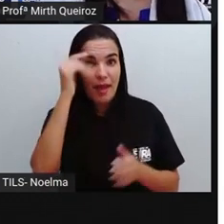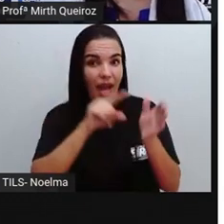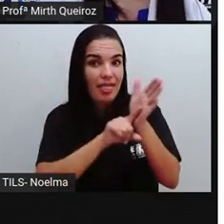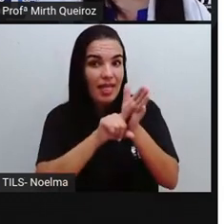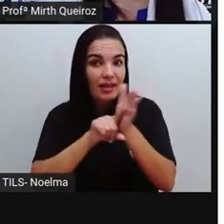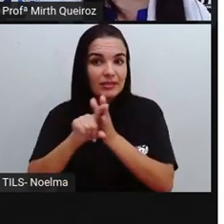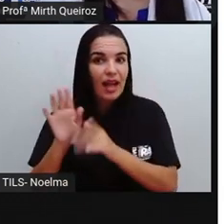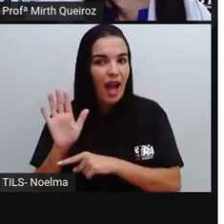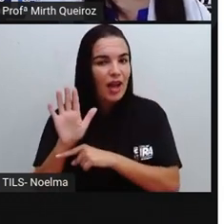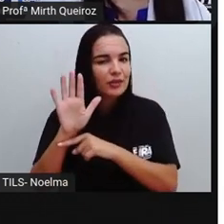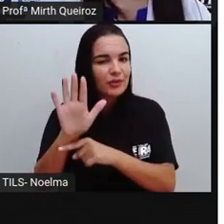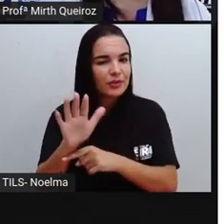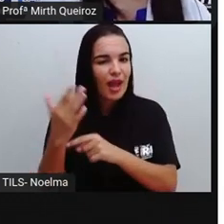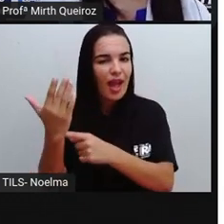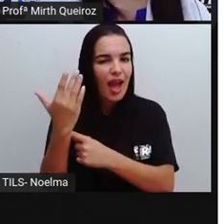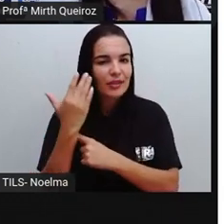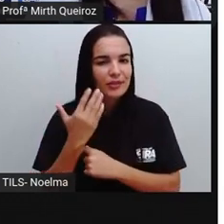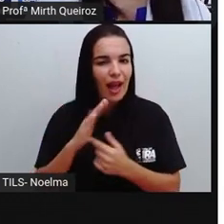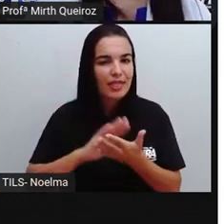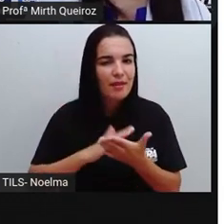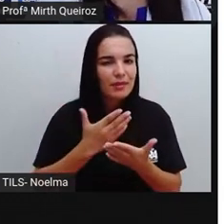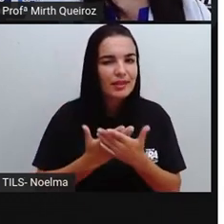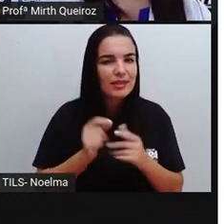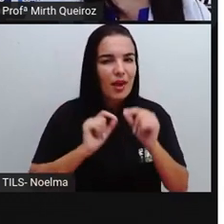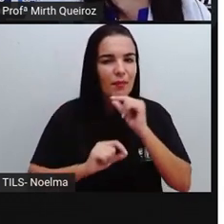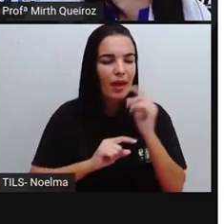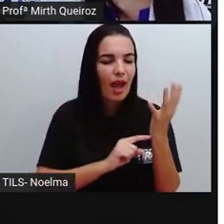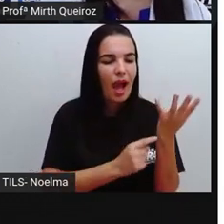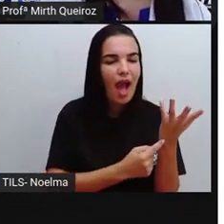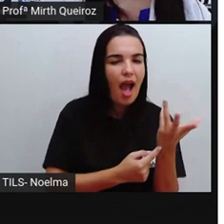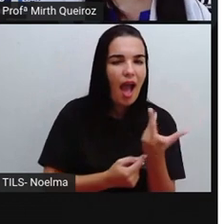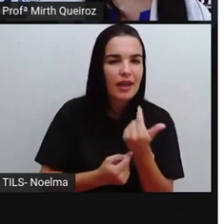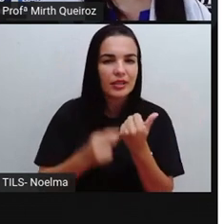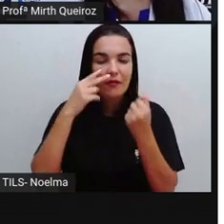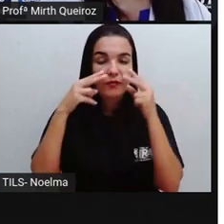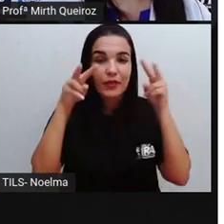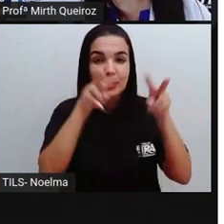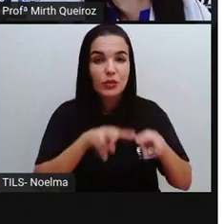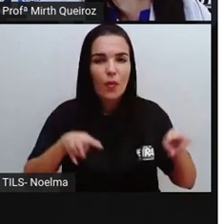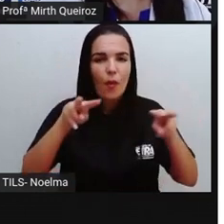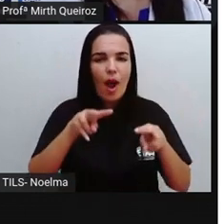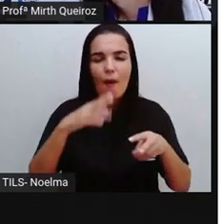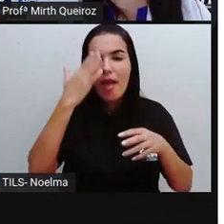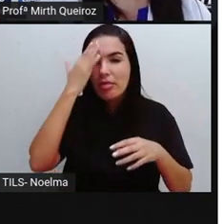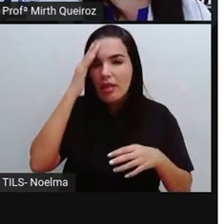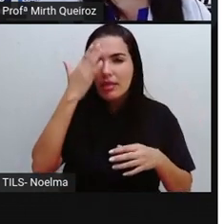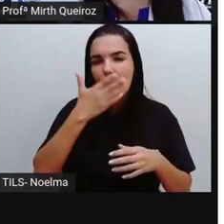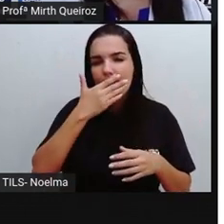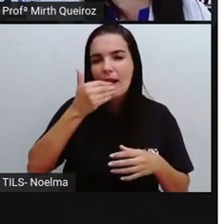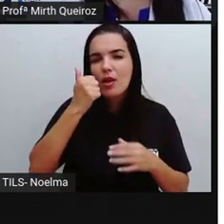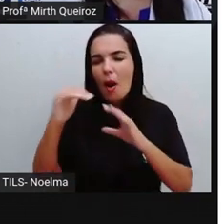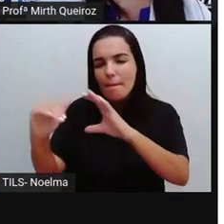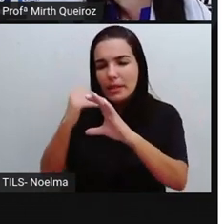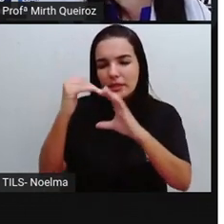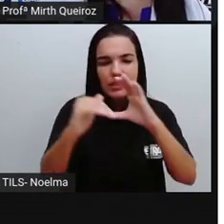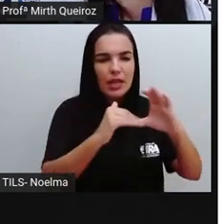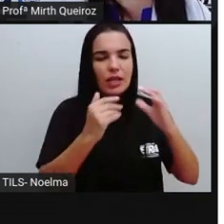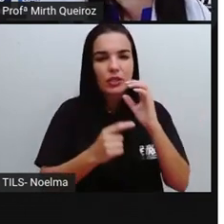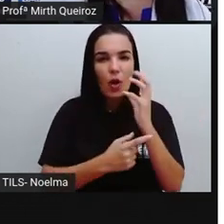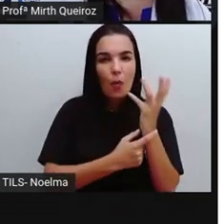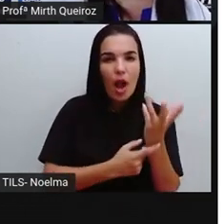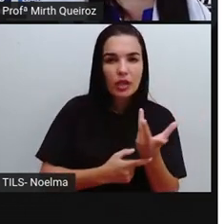ajuda na interpretação das obras visuais. A entender melhor a mensagem que o artista quer transmitir